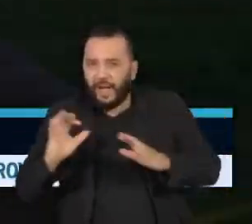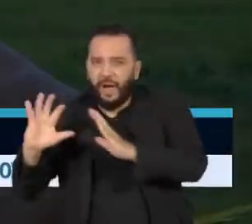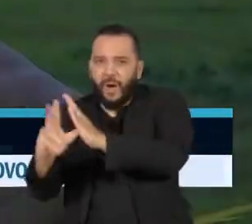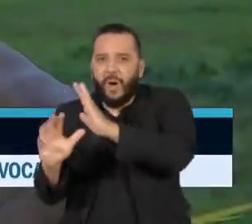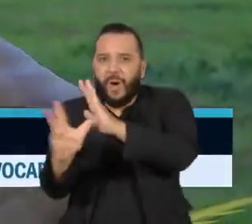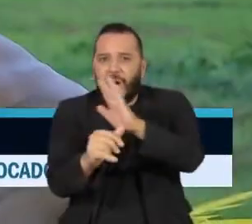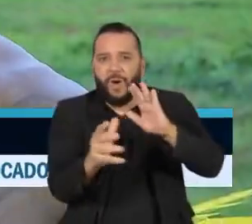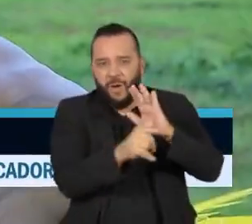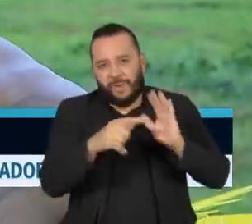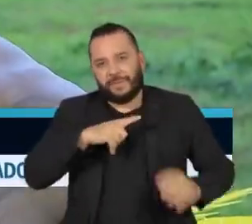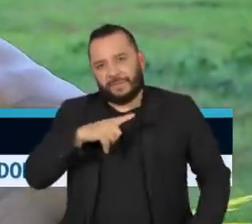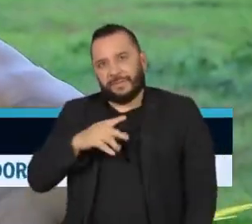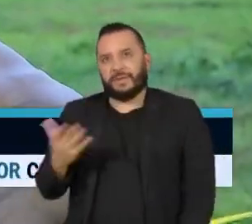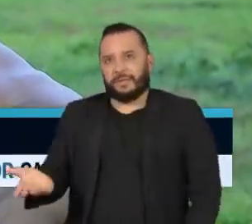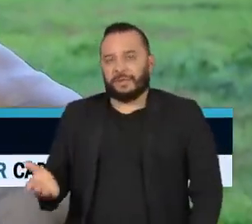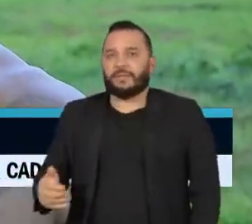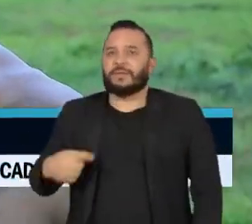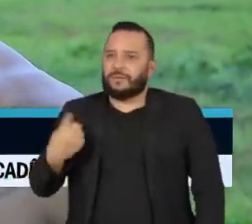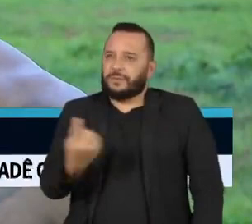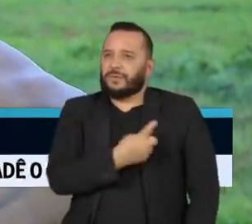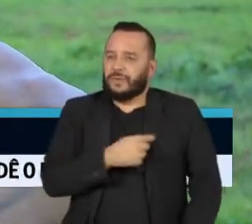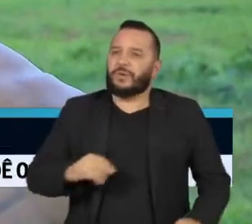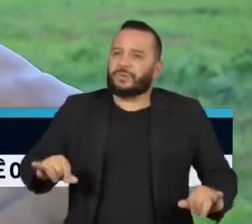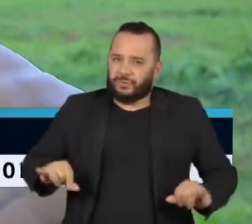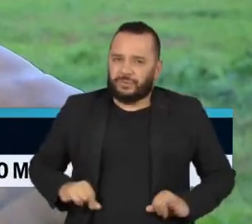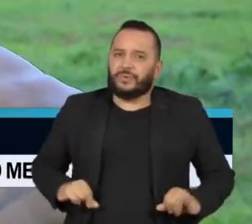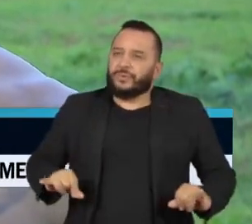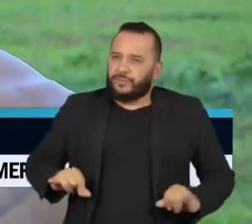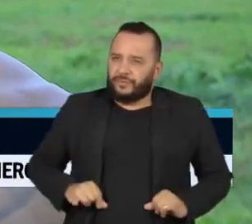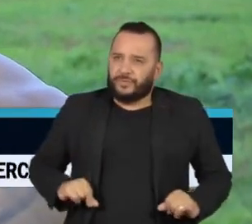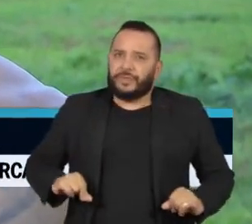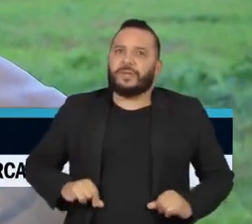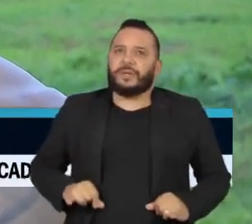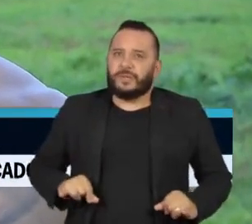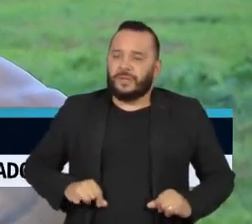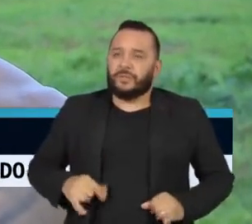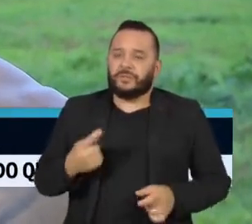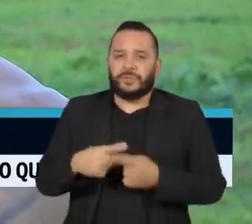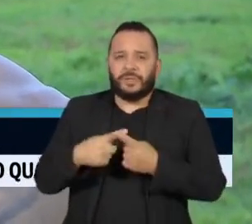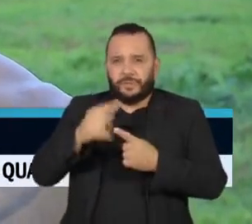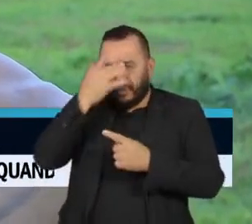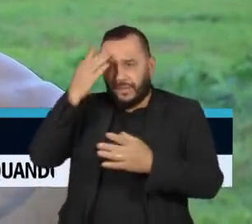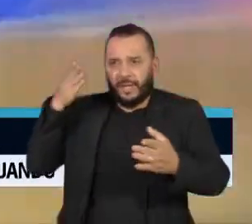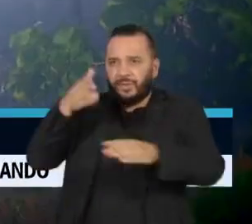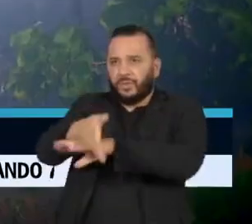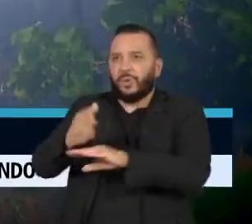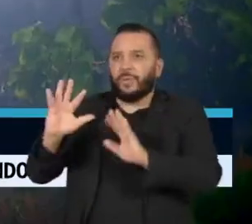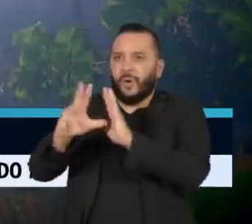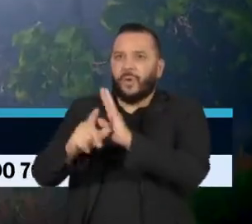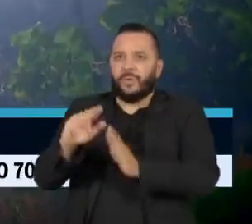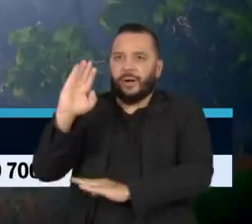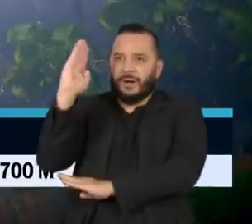A gente sofreu muito com invasão de madeireiros ilegais.